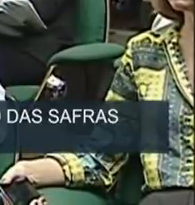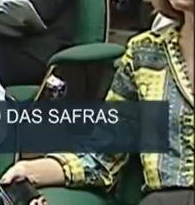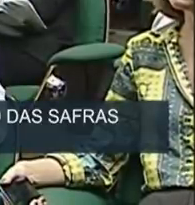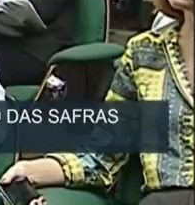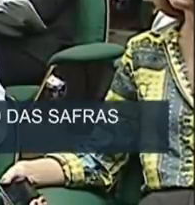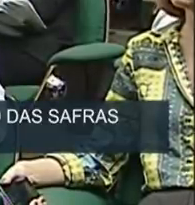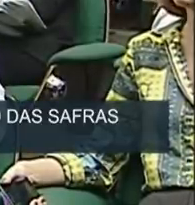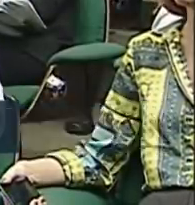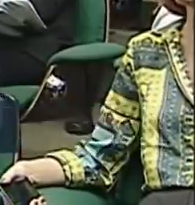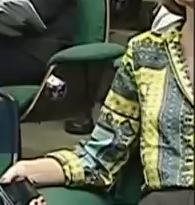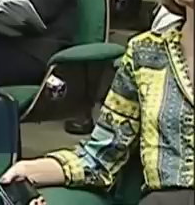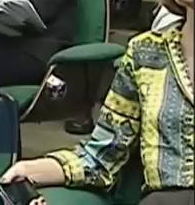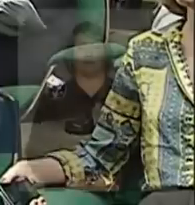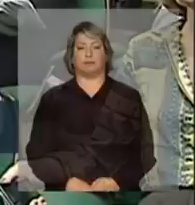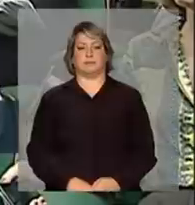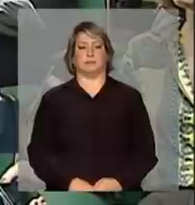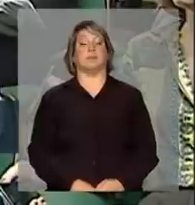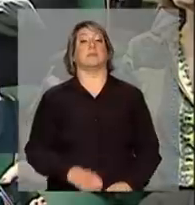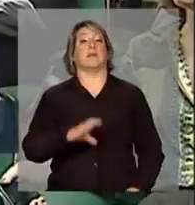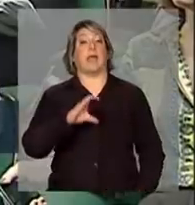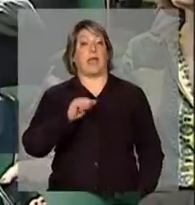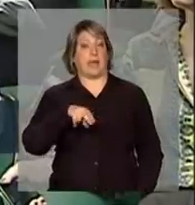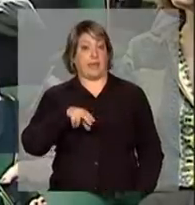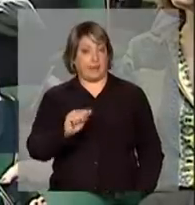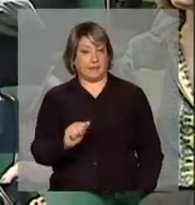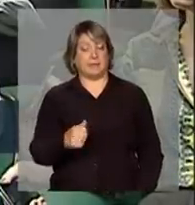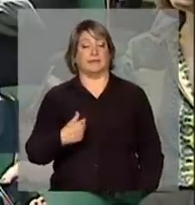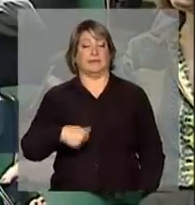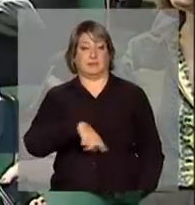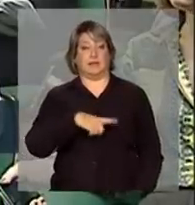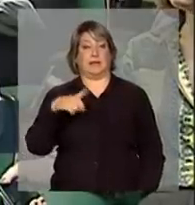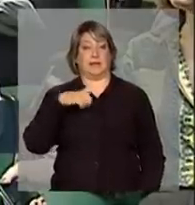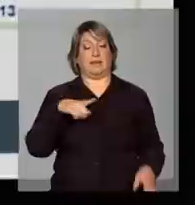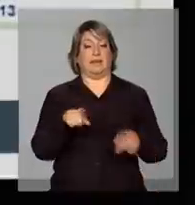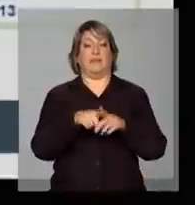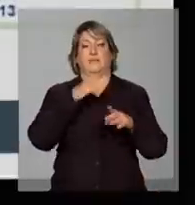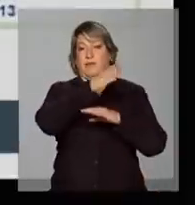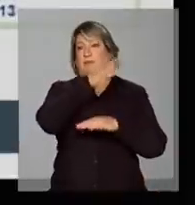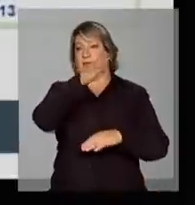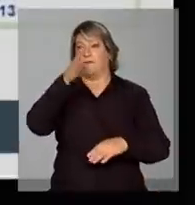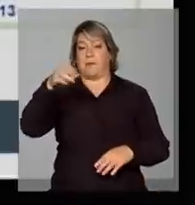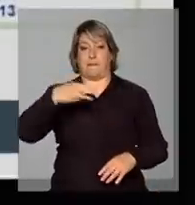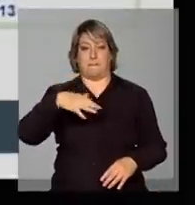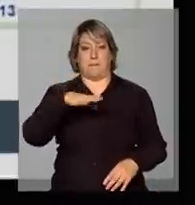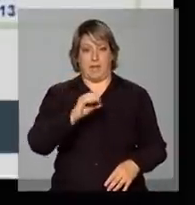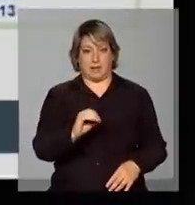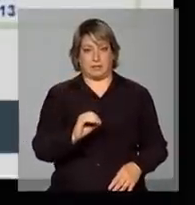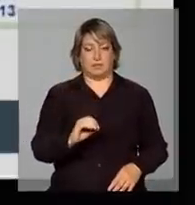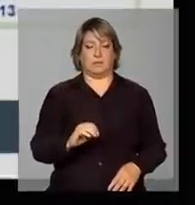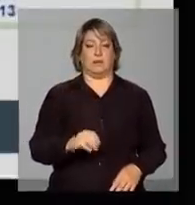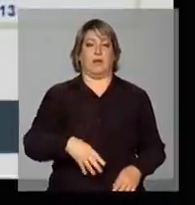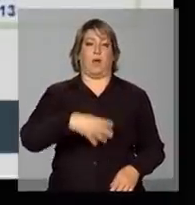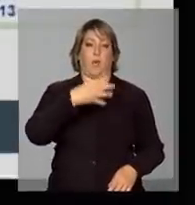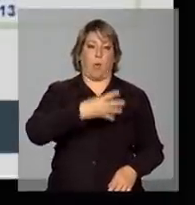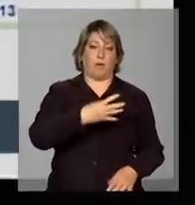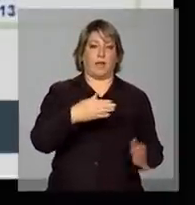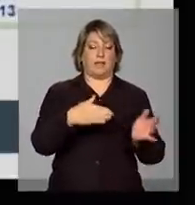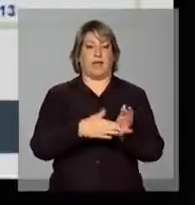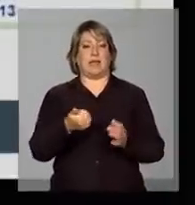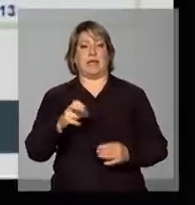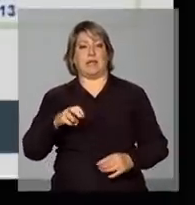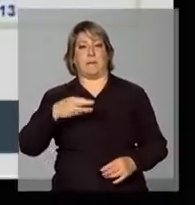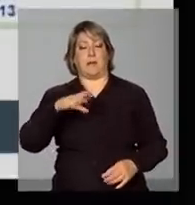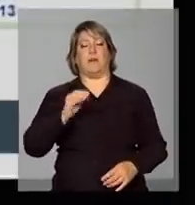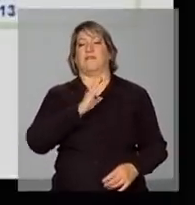Cana nós tivemos também, durante o mês de março, em campo, 4 a 15 de março, visitamos